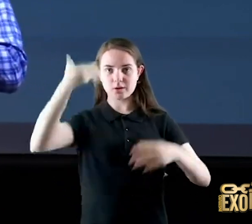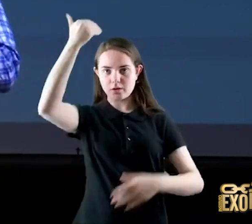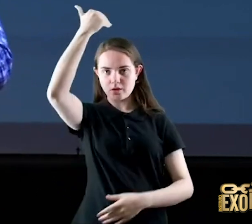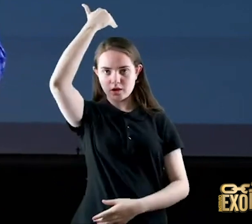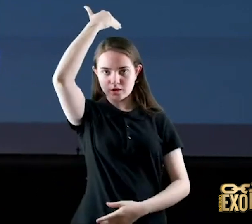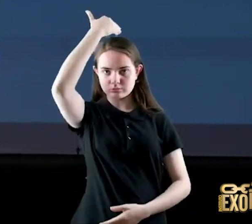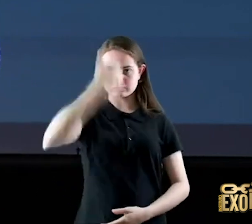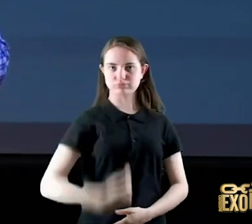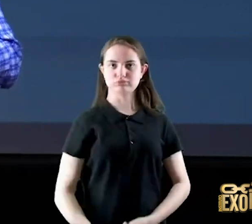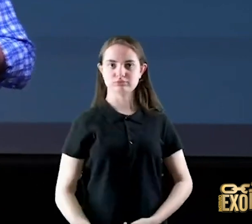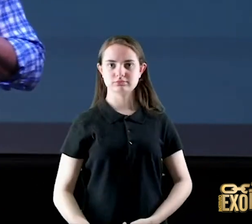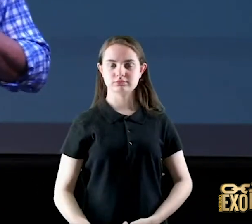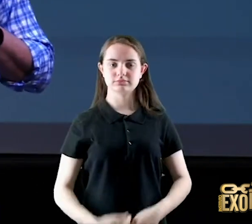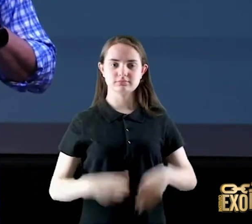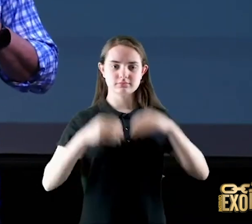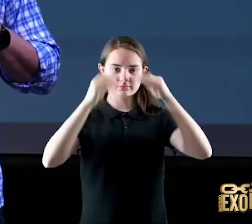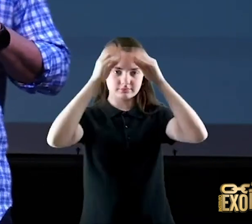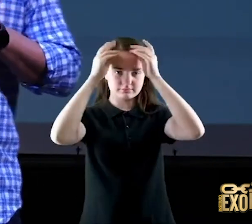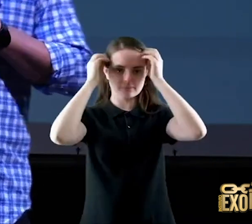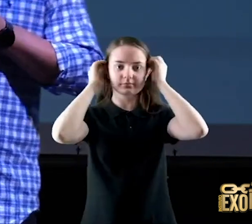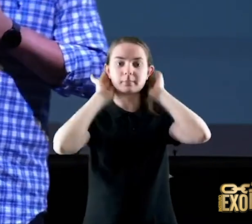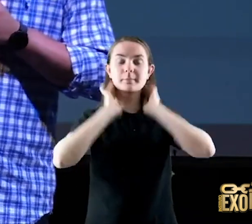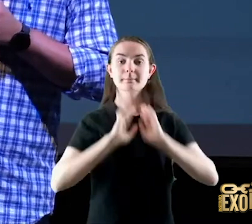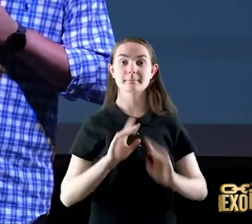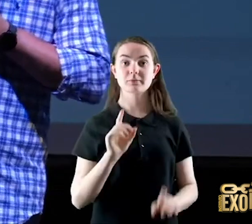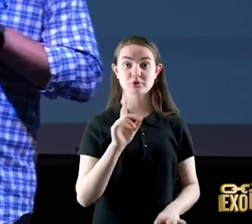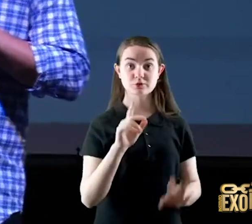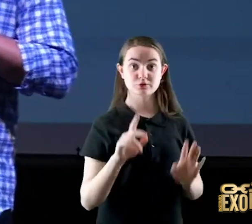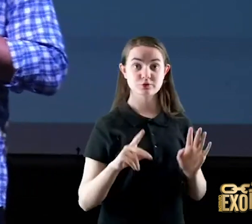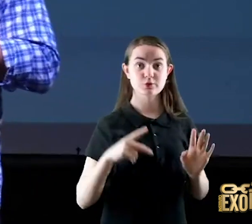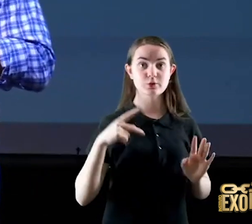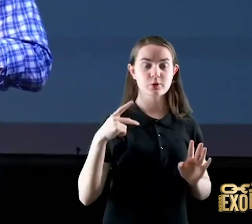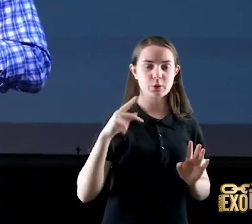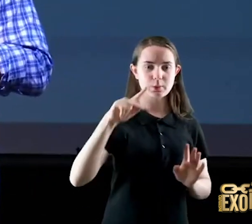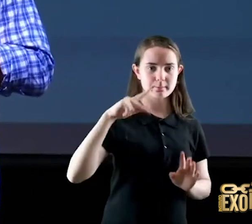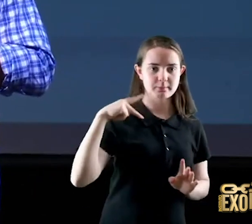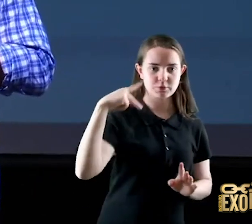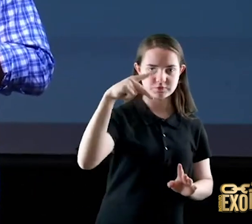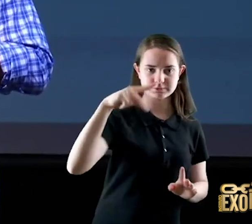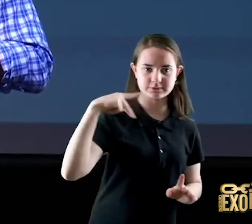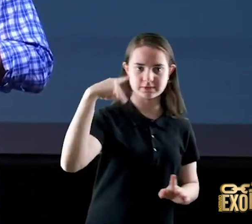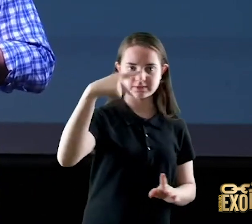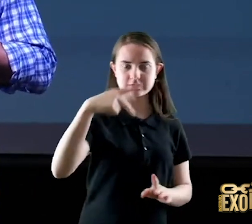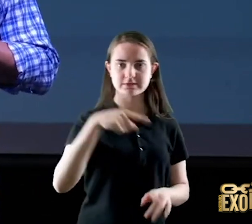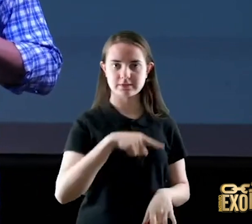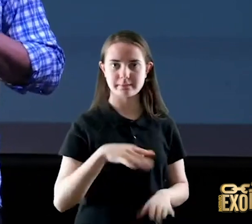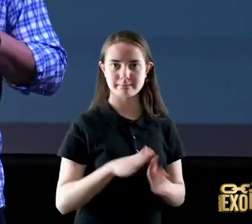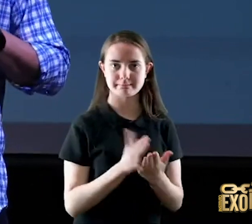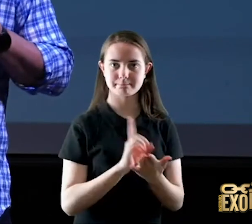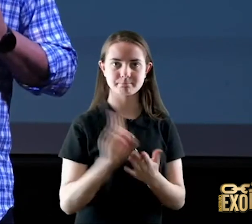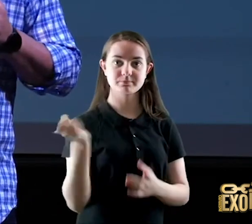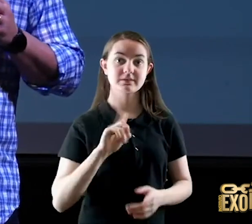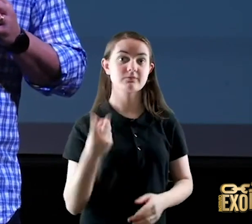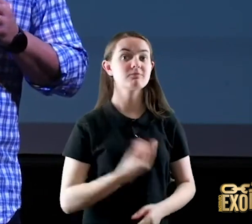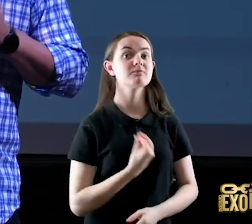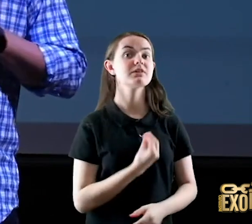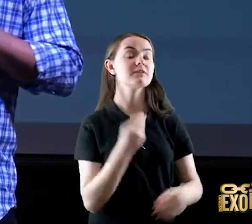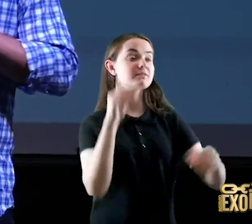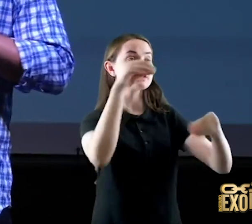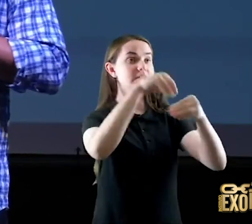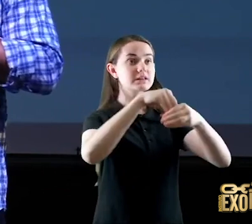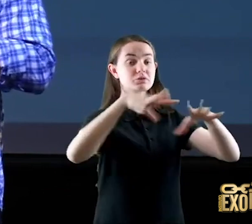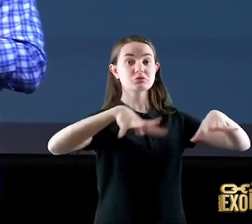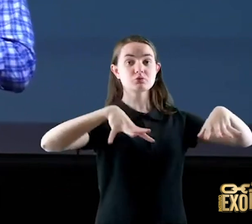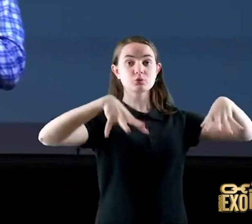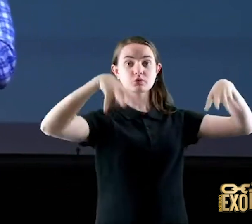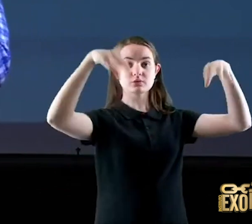profeta na Bíblia não vive no palácio não profeta não vive no altar não